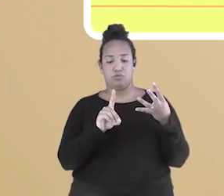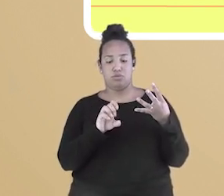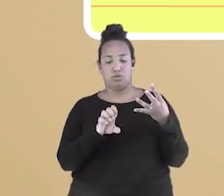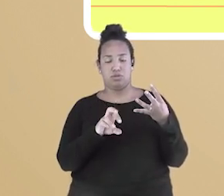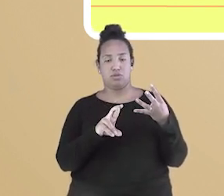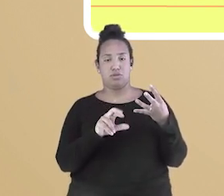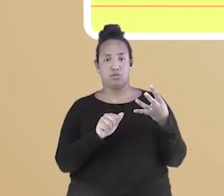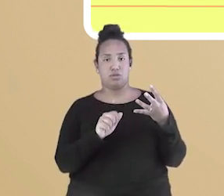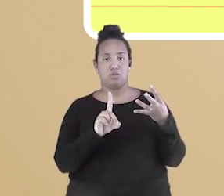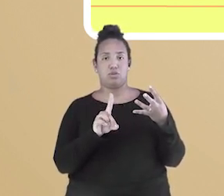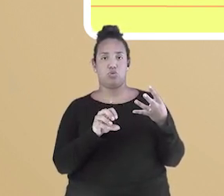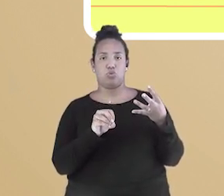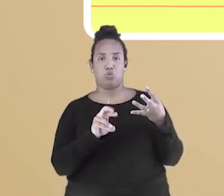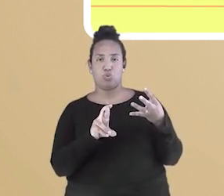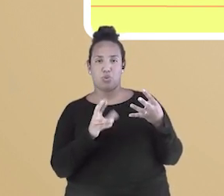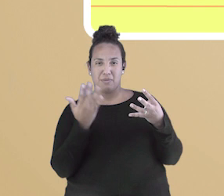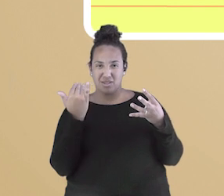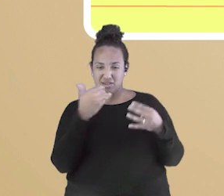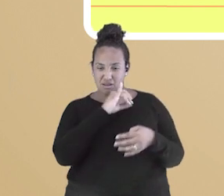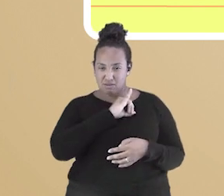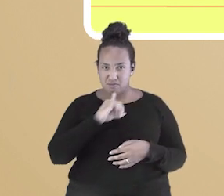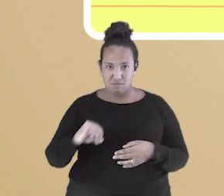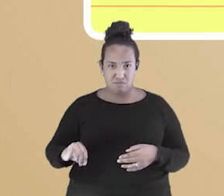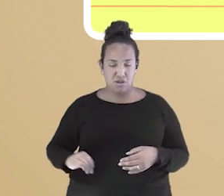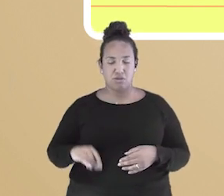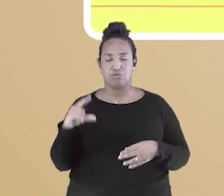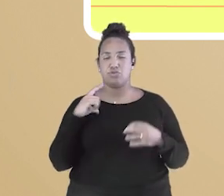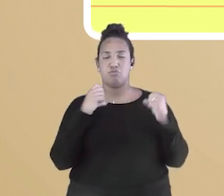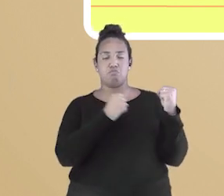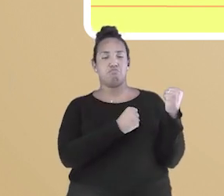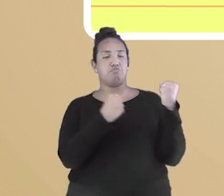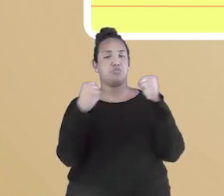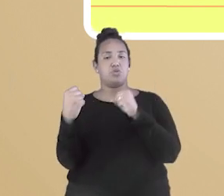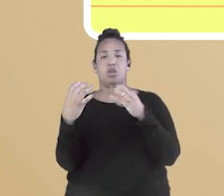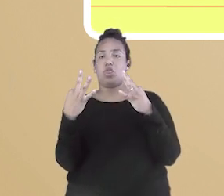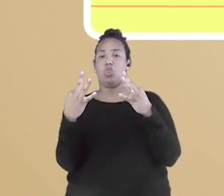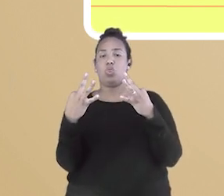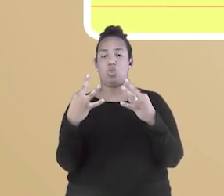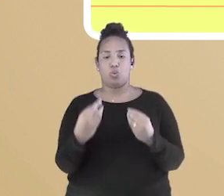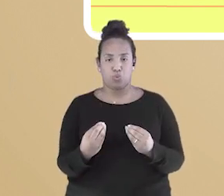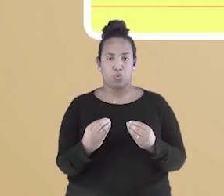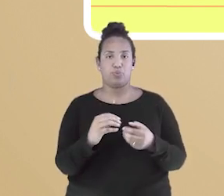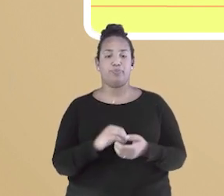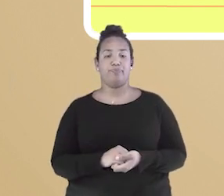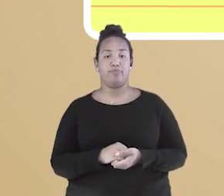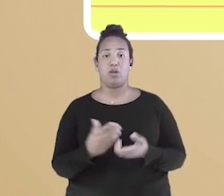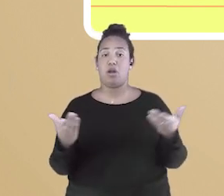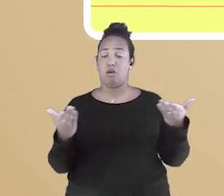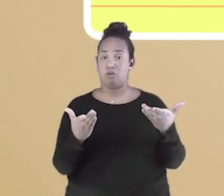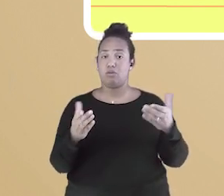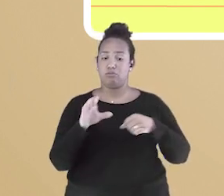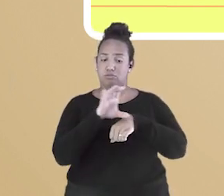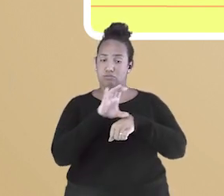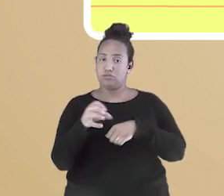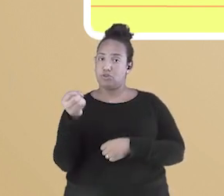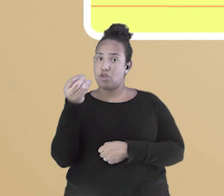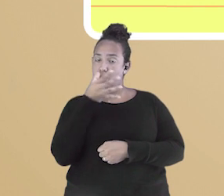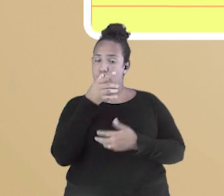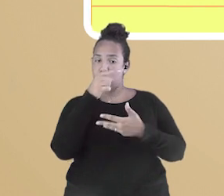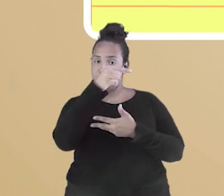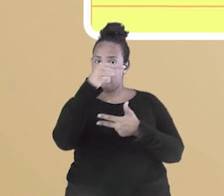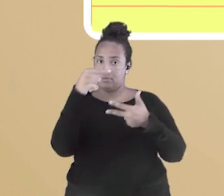poder absoluto sobre todos os outros. Essa contava com apenas três. E é o modelo que temos até hoje.